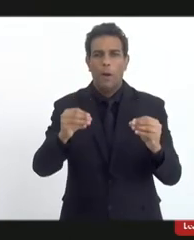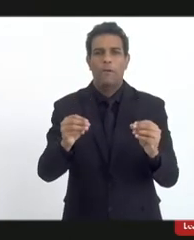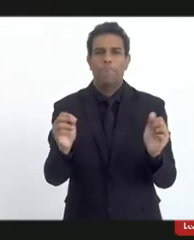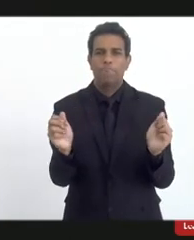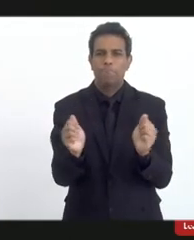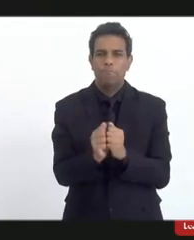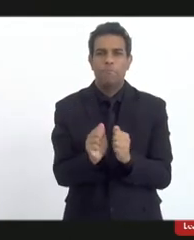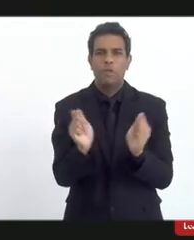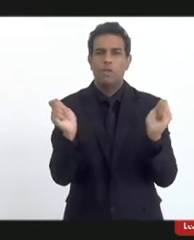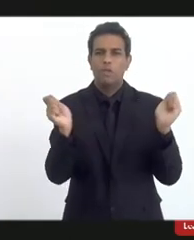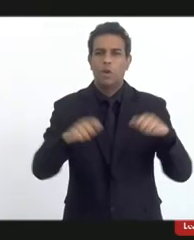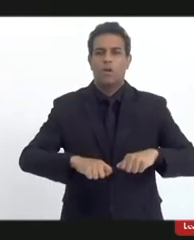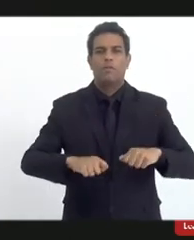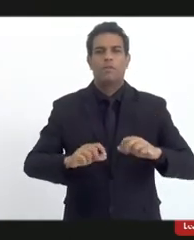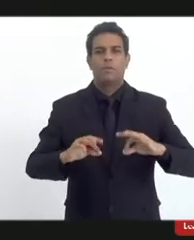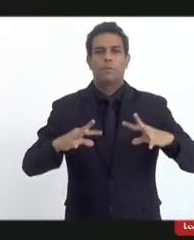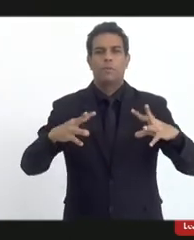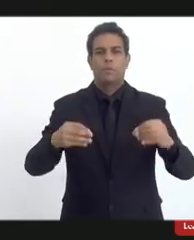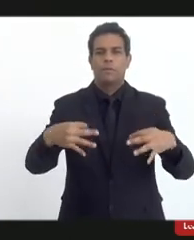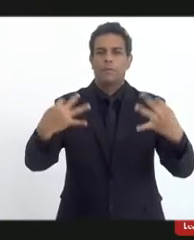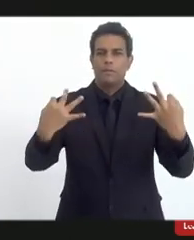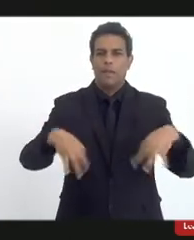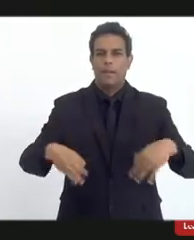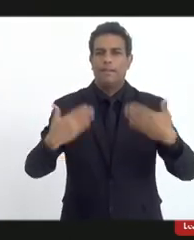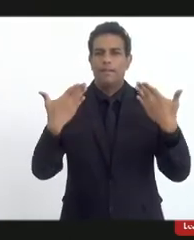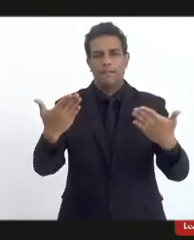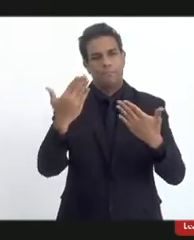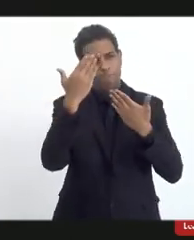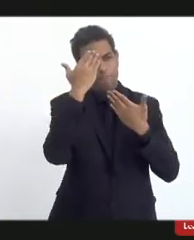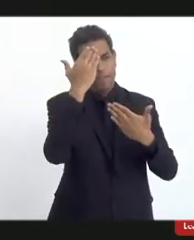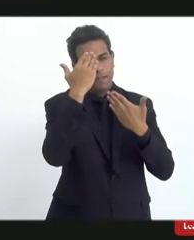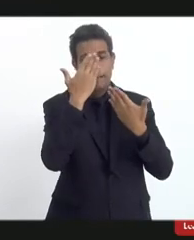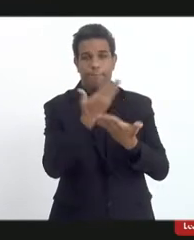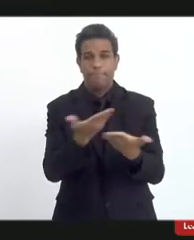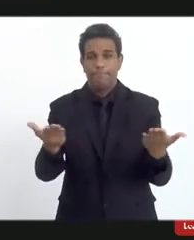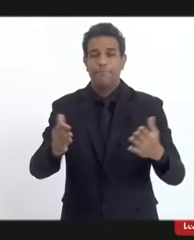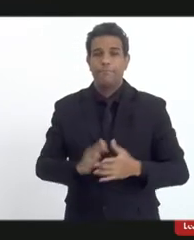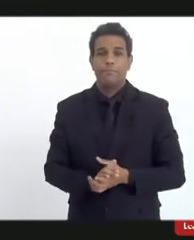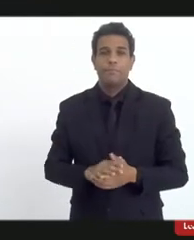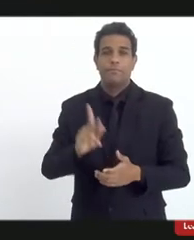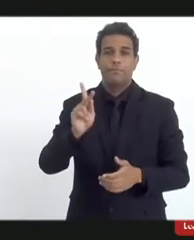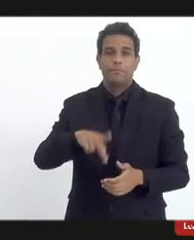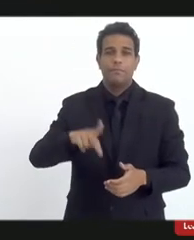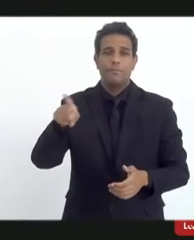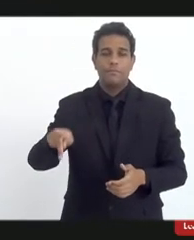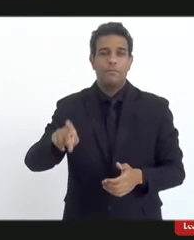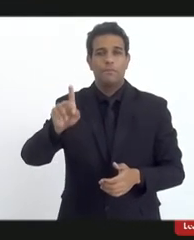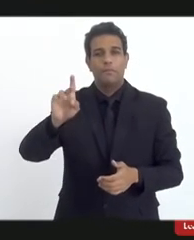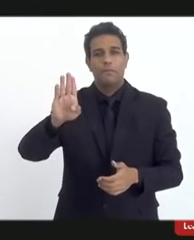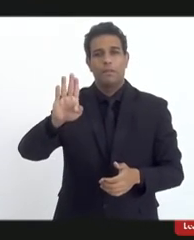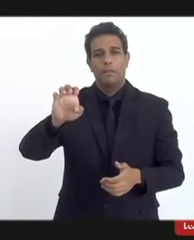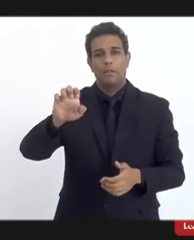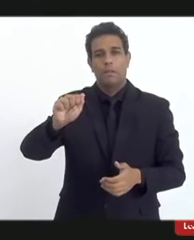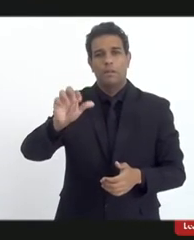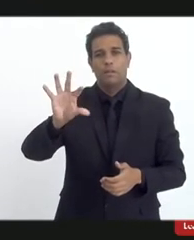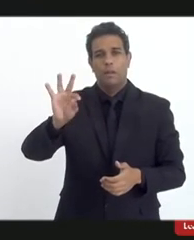prontos para lhe receber com certeza obrigado professora Beatriz Leal por favor